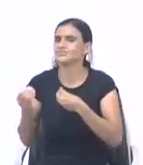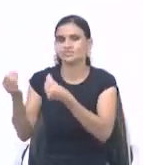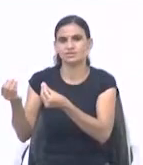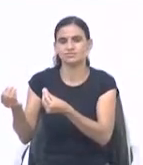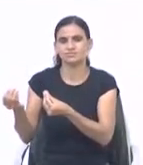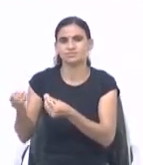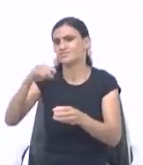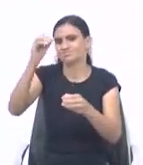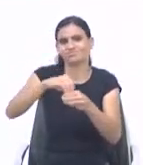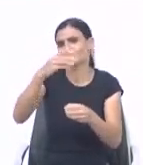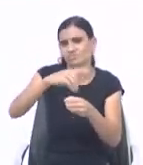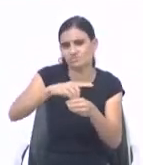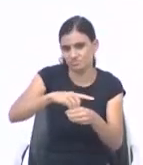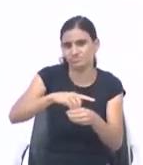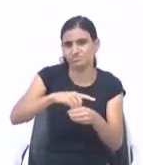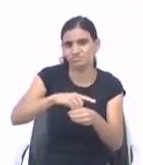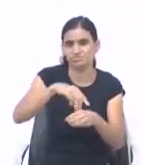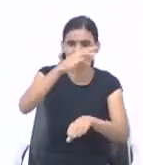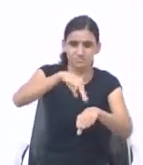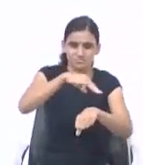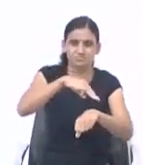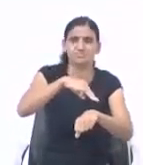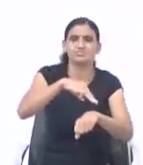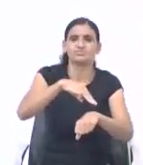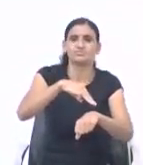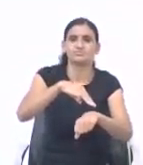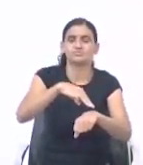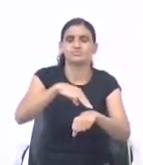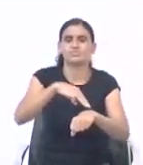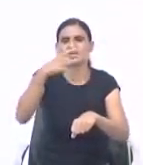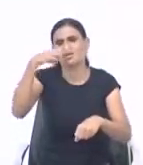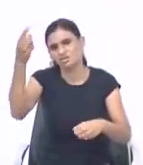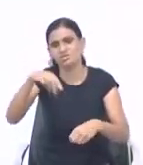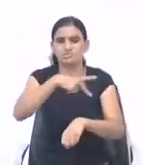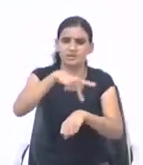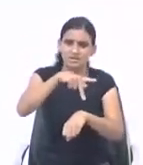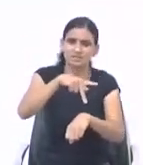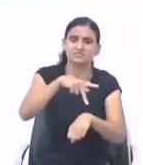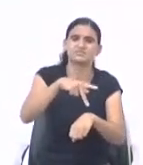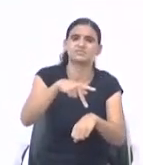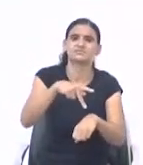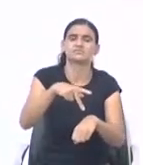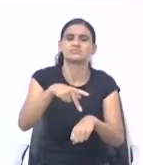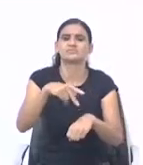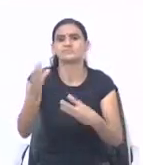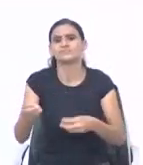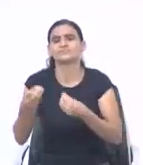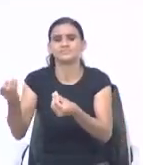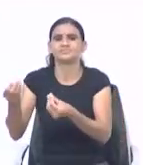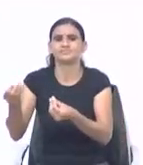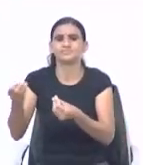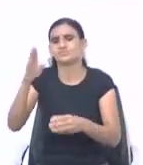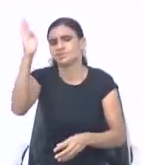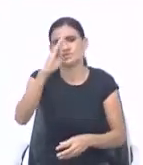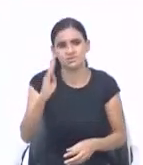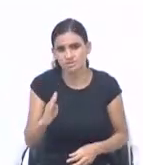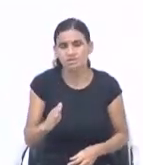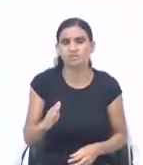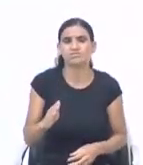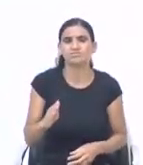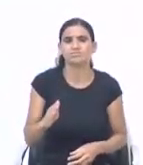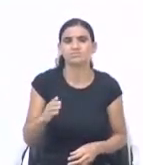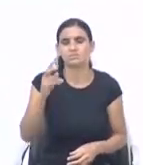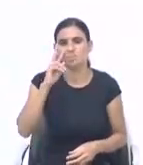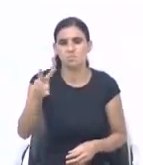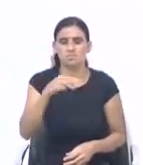ofertarmos em missões. Ofertarmos aos estrangeiros. Ofertarmos também para a oferta nacional. Olha só que tremendo.